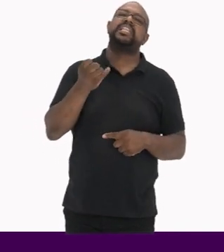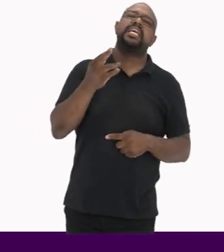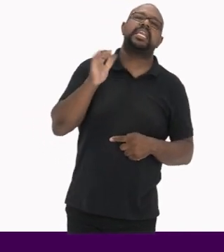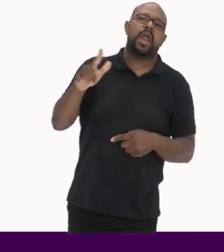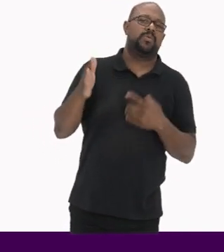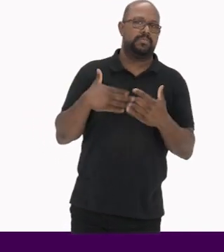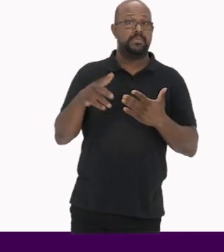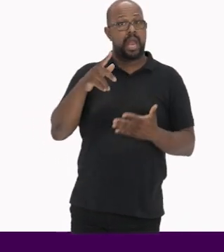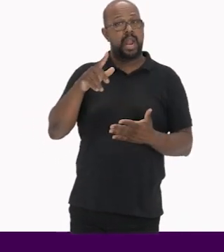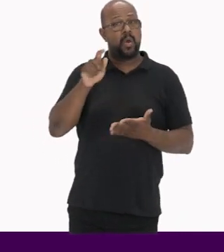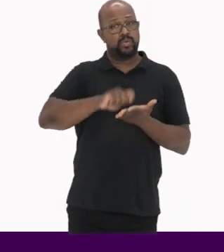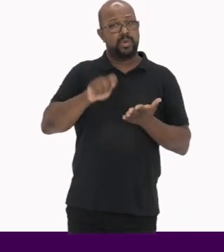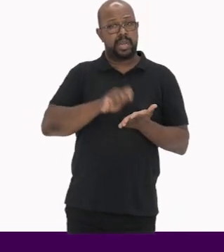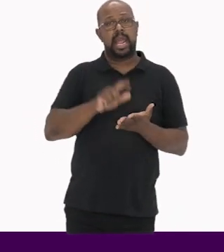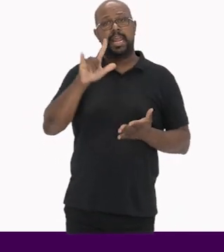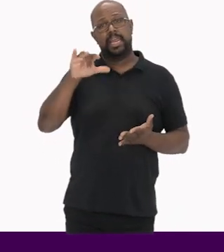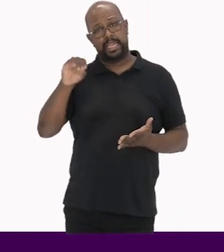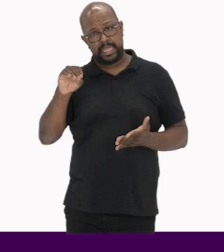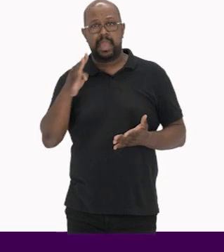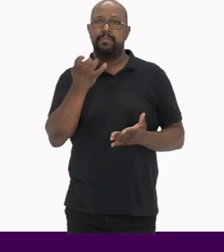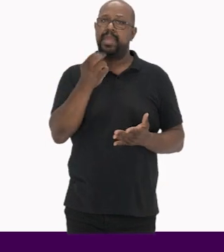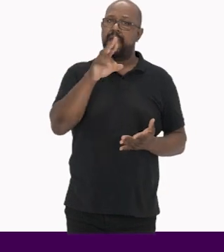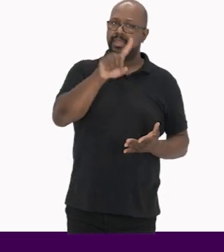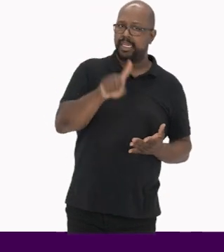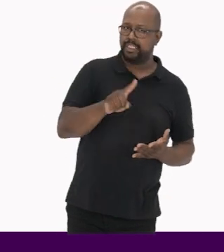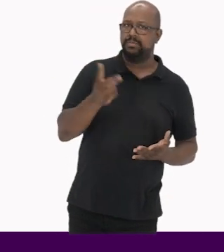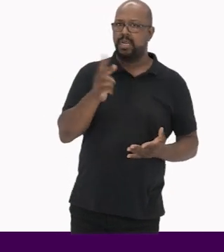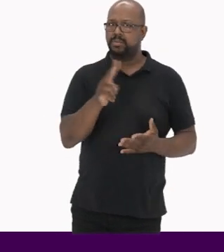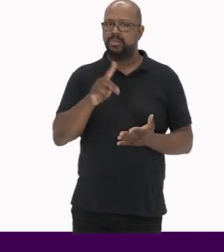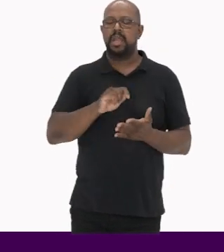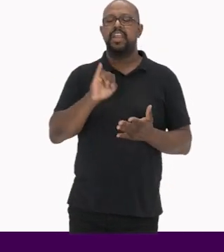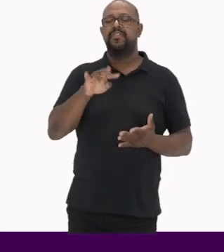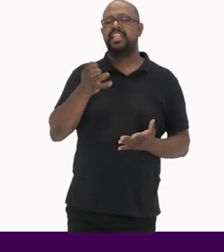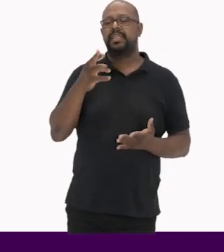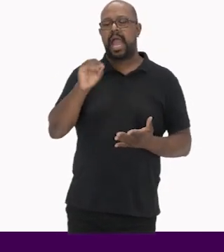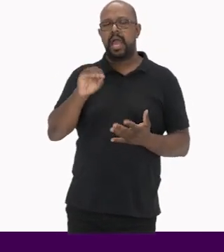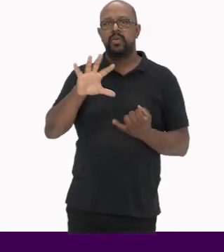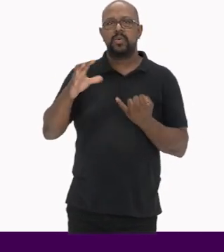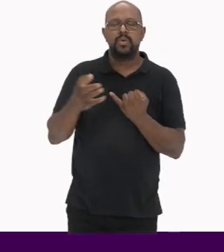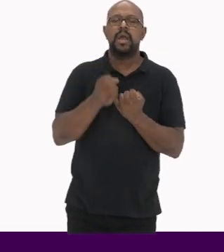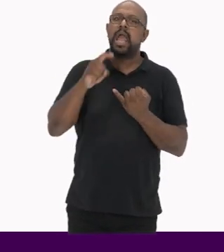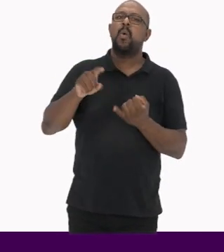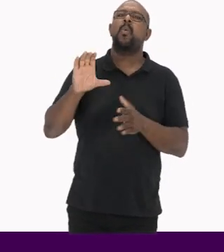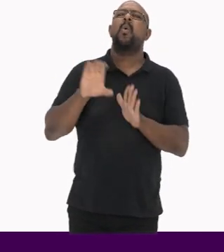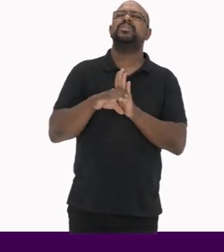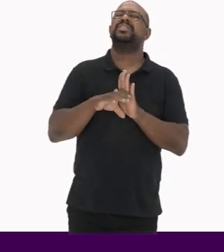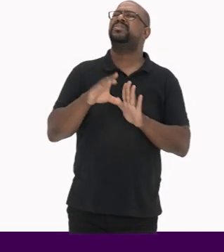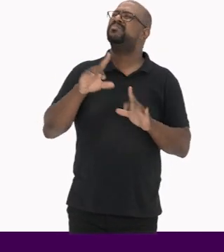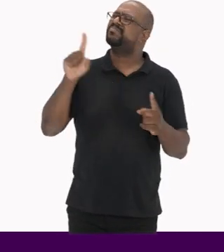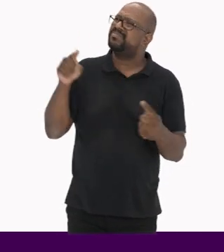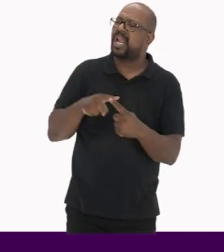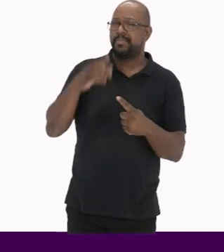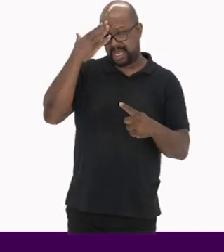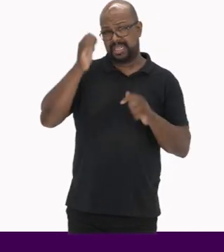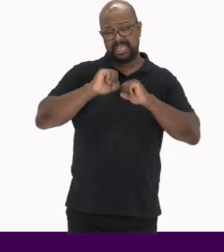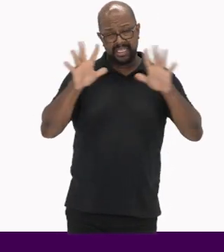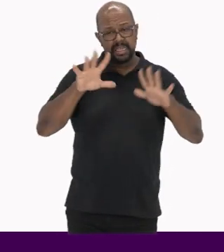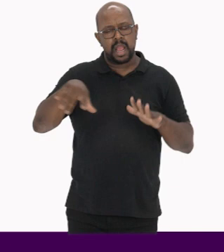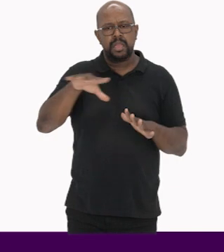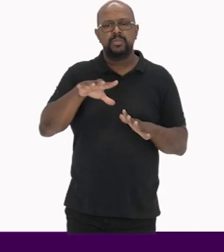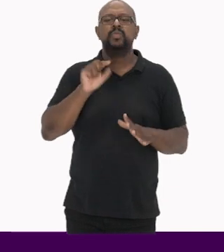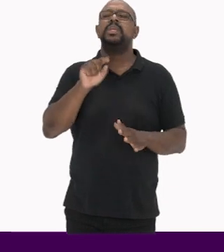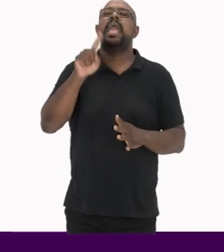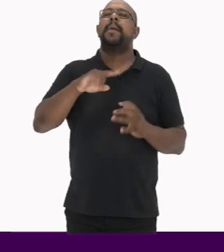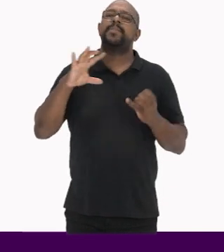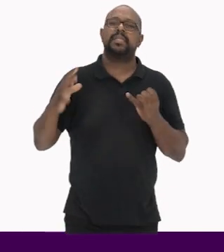Para as autoras Lia Mota e Maria Beatriz Rezende Inventário é um conceito-chave para o entendimento da noção de